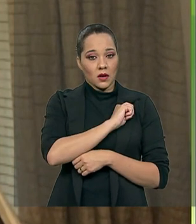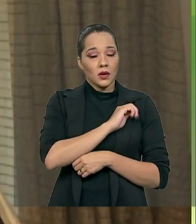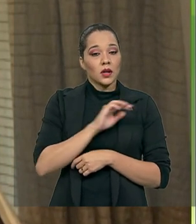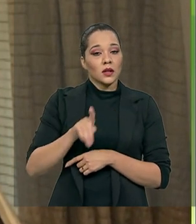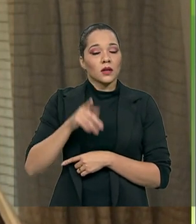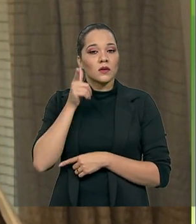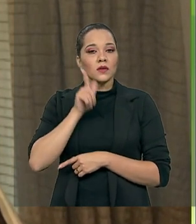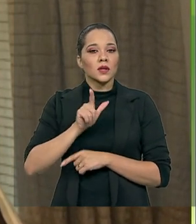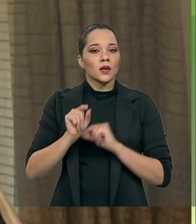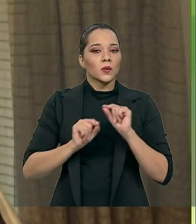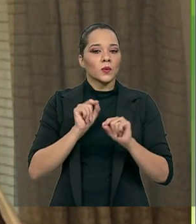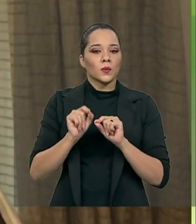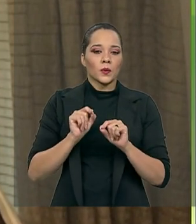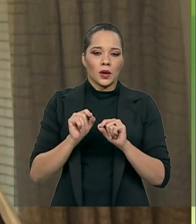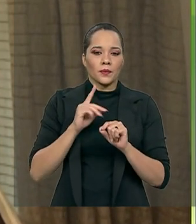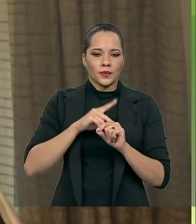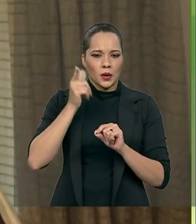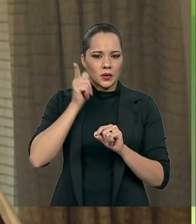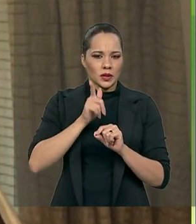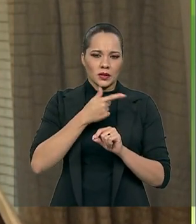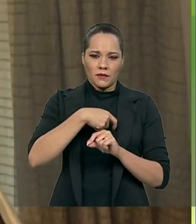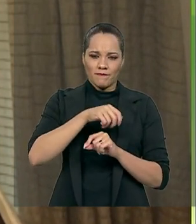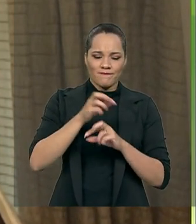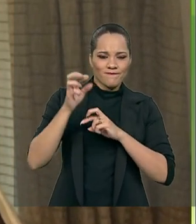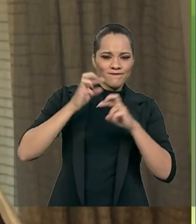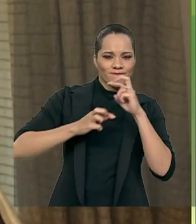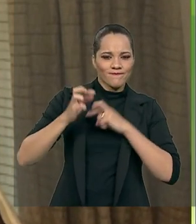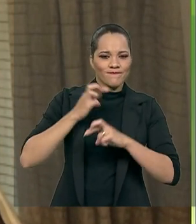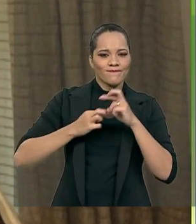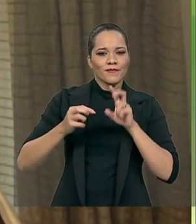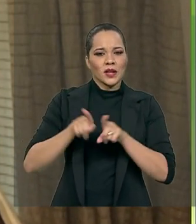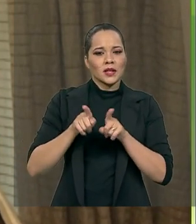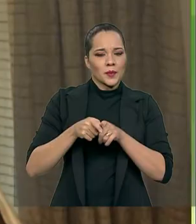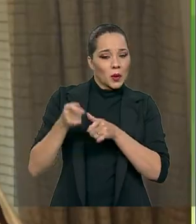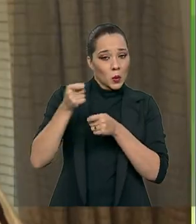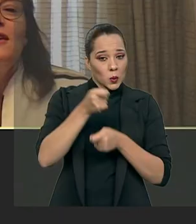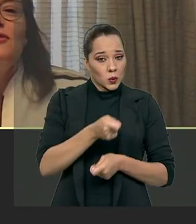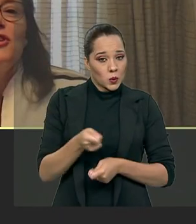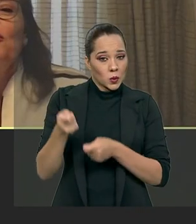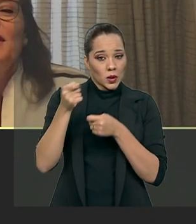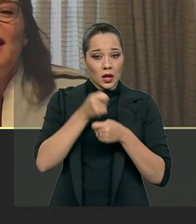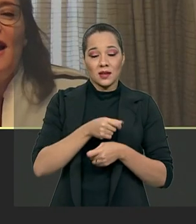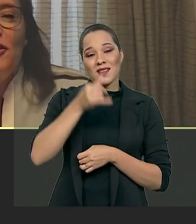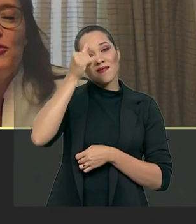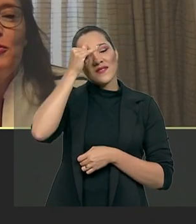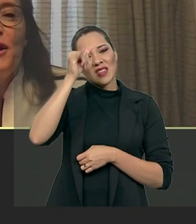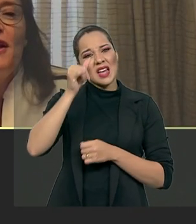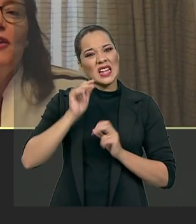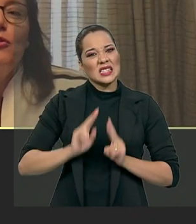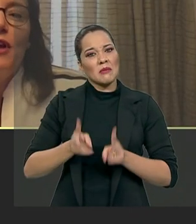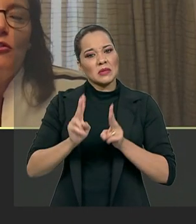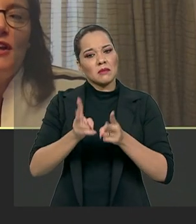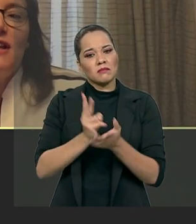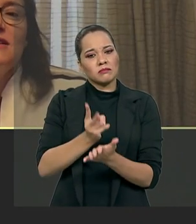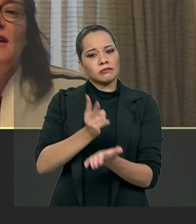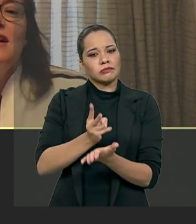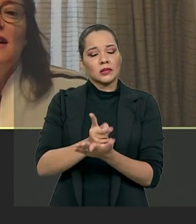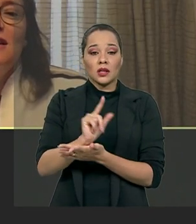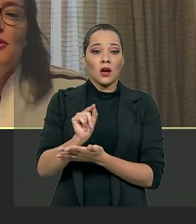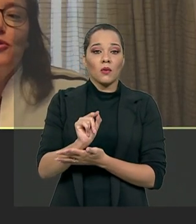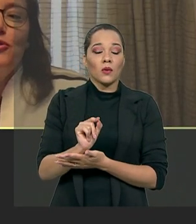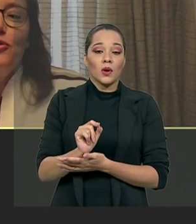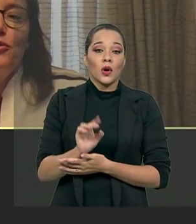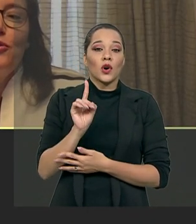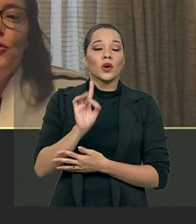que eles sejam fiscalizados, sejam controlados e não sejam eternos. Porque o que acontece,